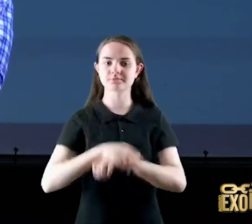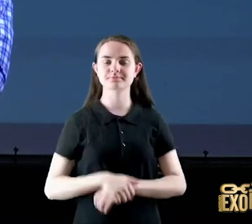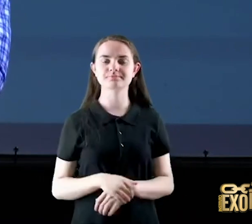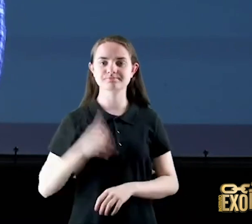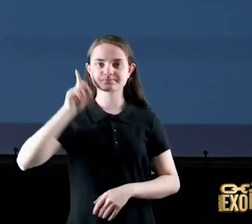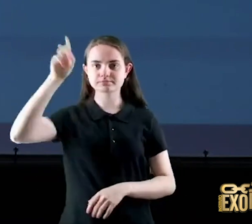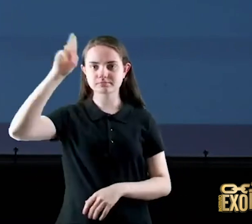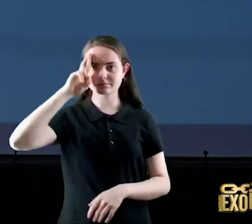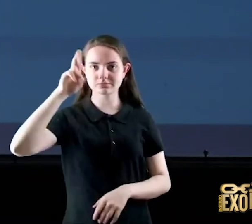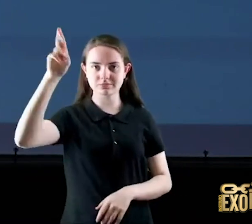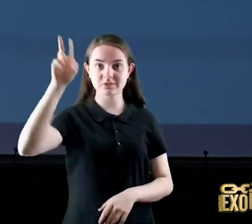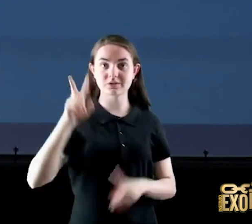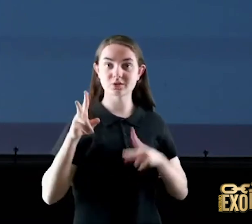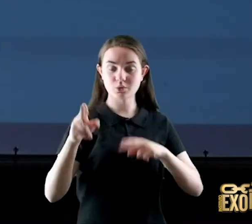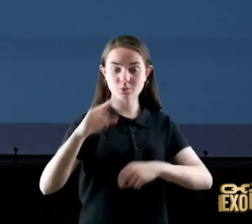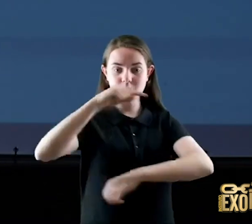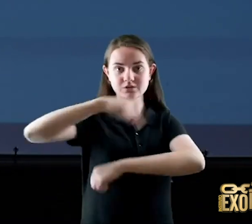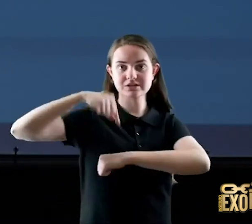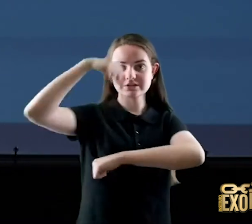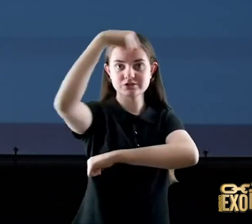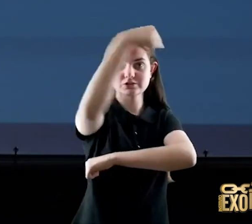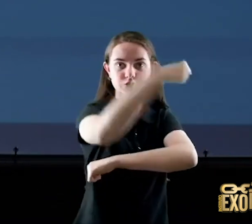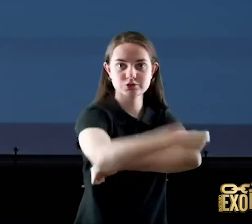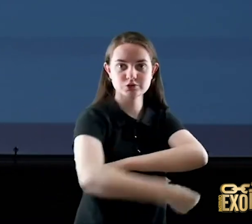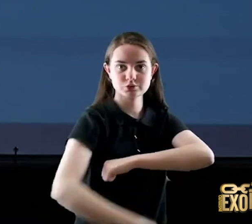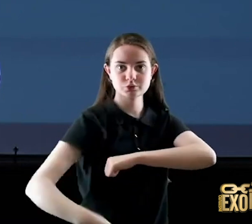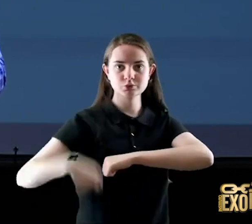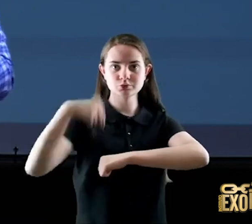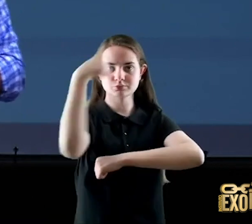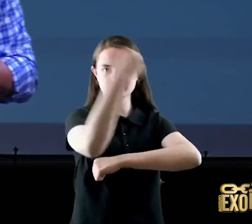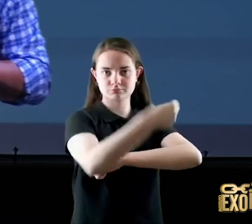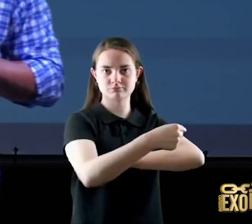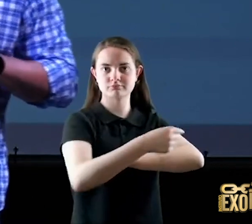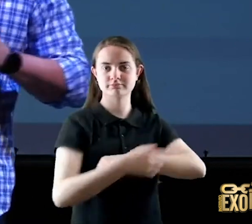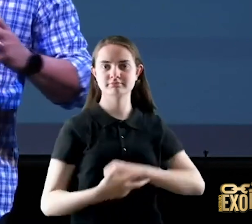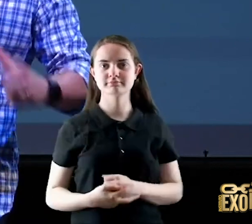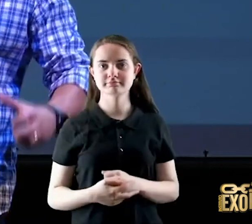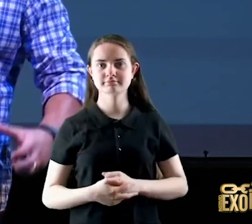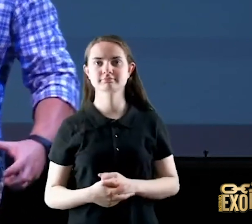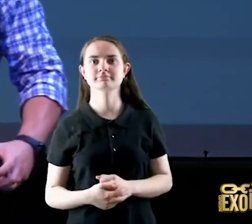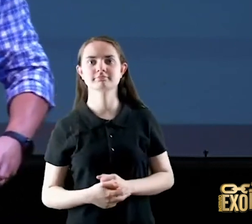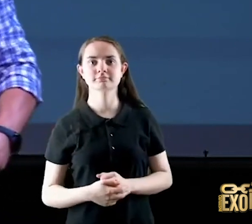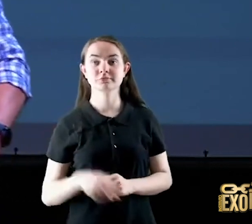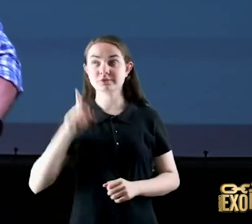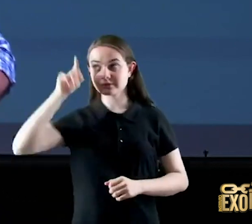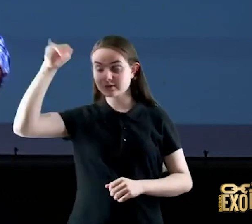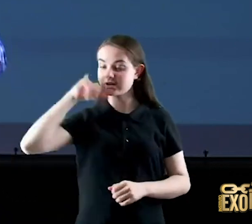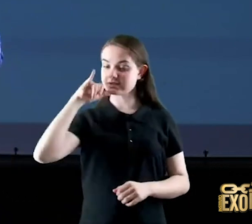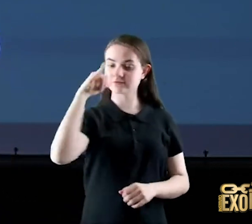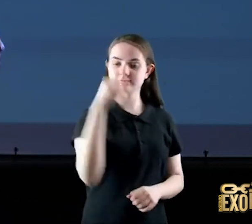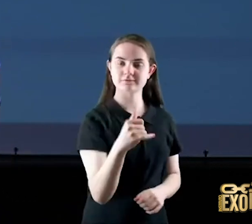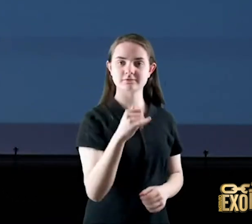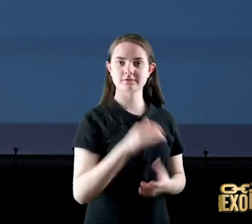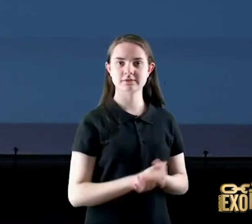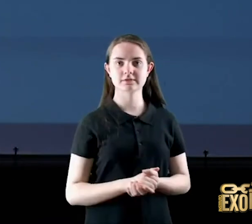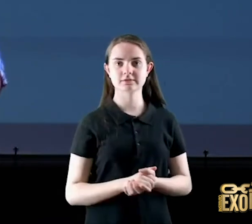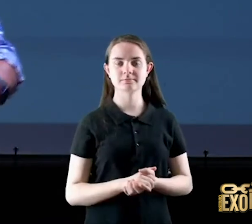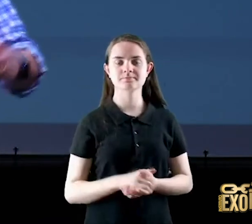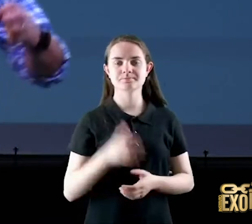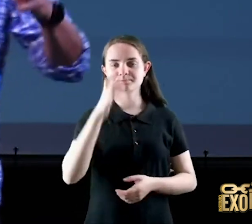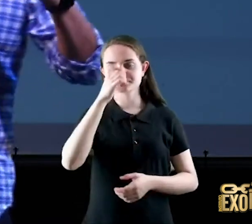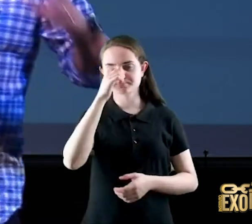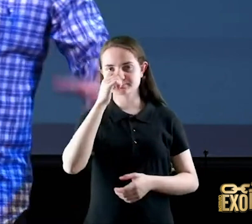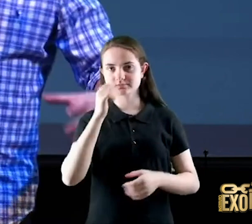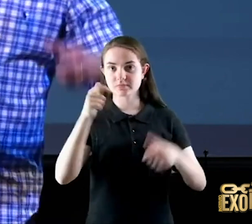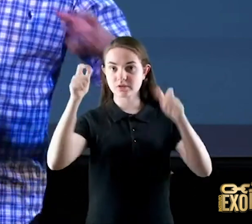Senhor é como um escudo e broquel o Senhor me avisa é um lugar onde o caos não tem permissão de tocar